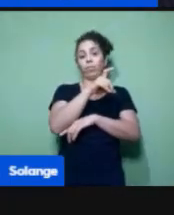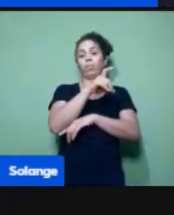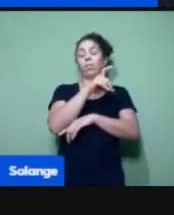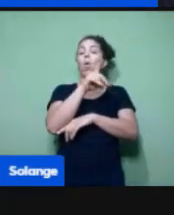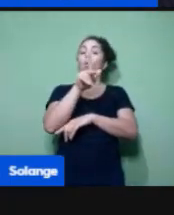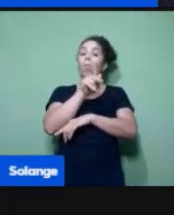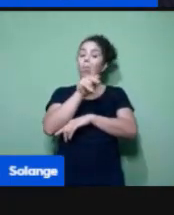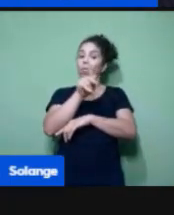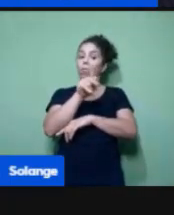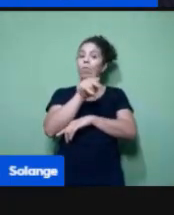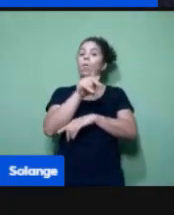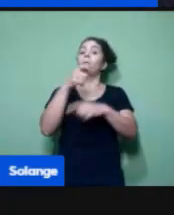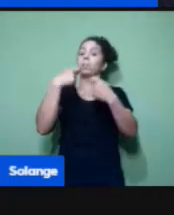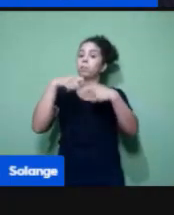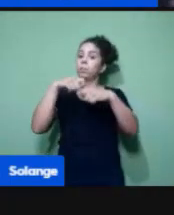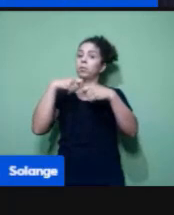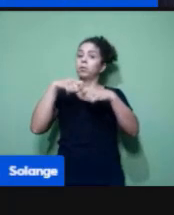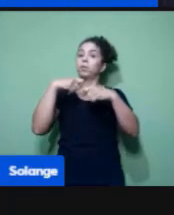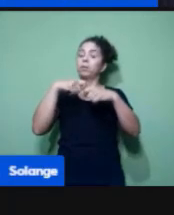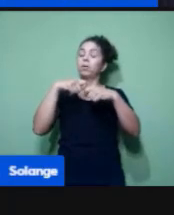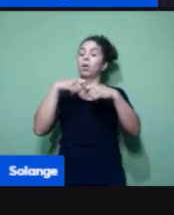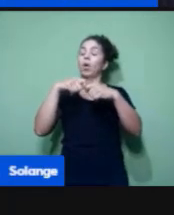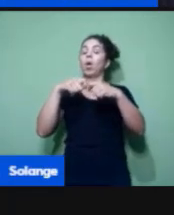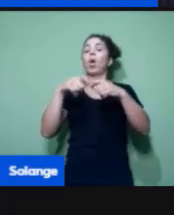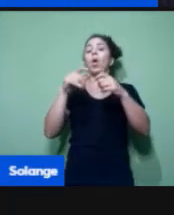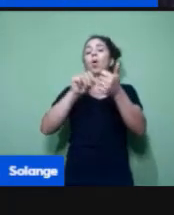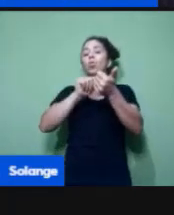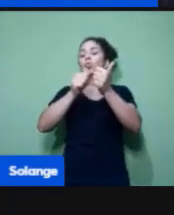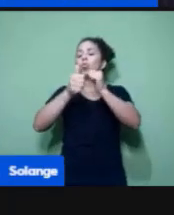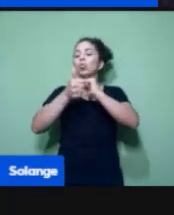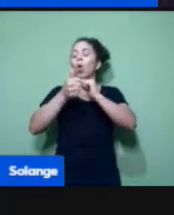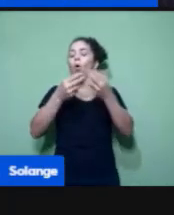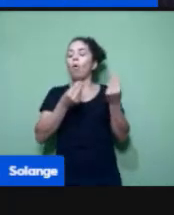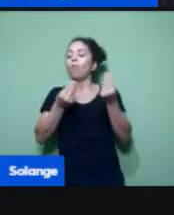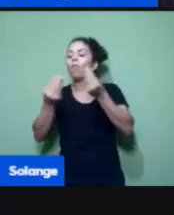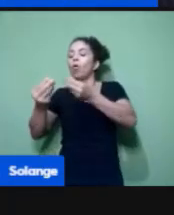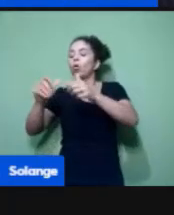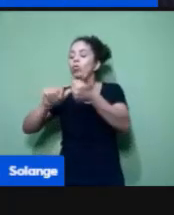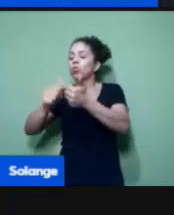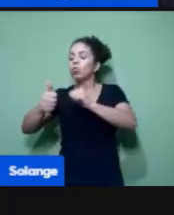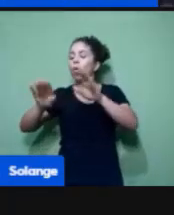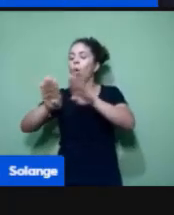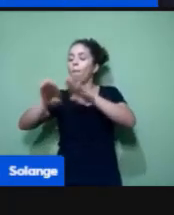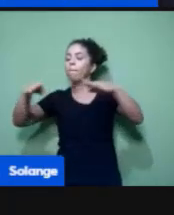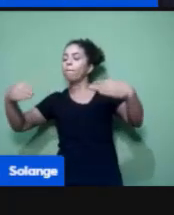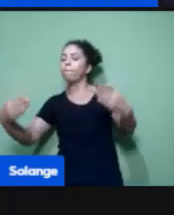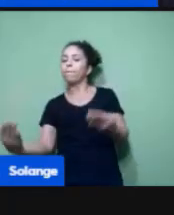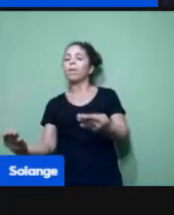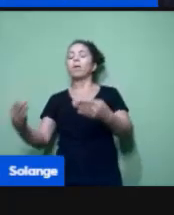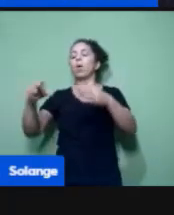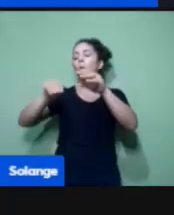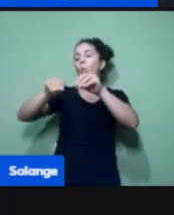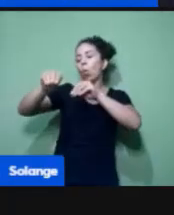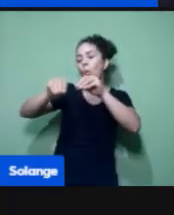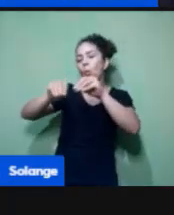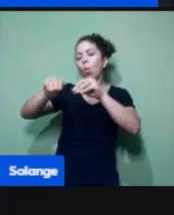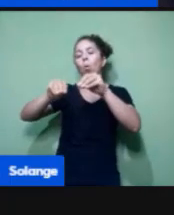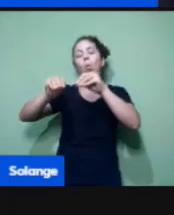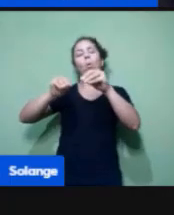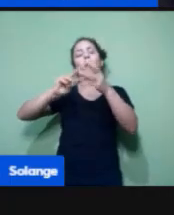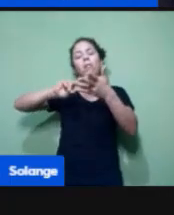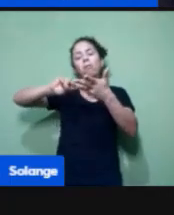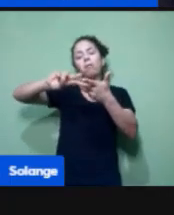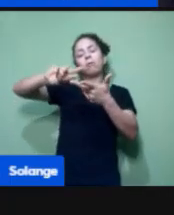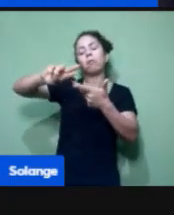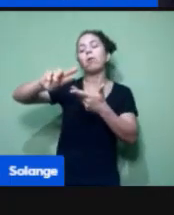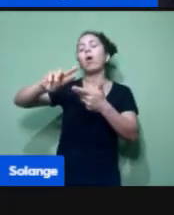preferencialmente ministrará aulas de jogos de meia, xadrez, dama, dominó, jogos de construção, alguma atividade que esse aluno possa ficar